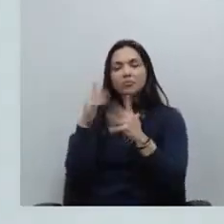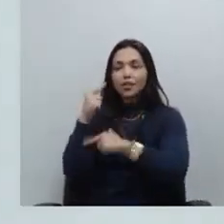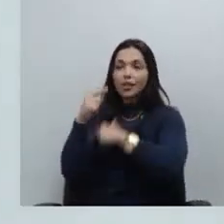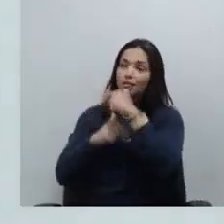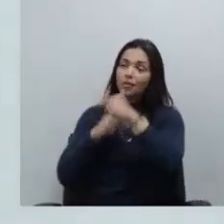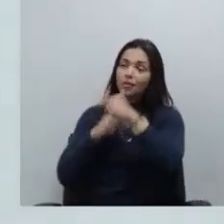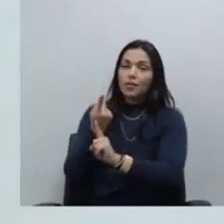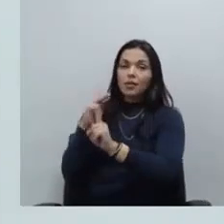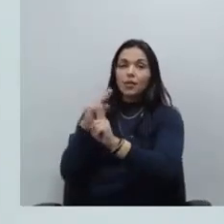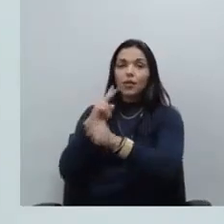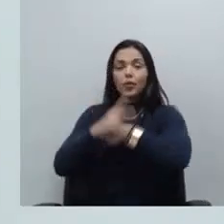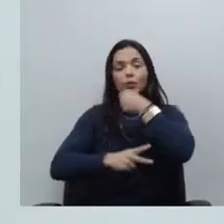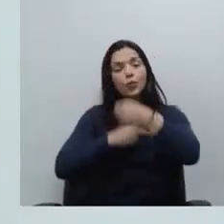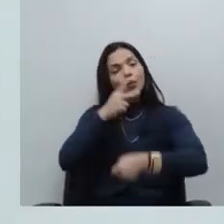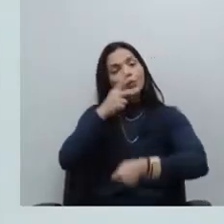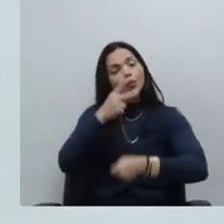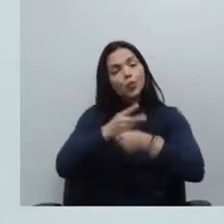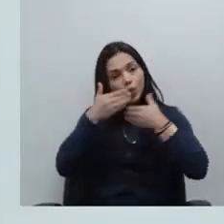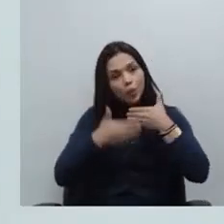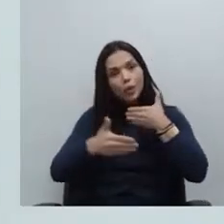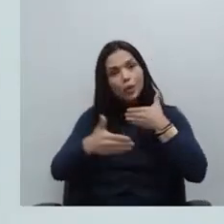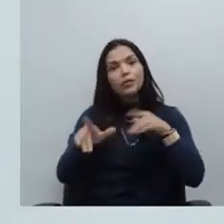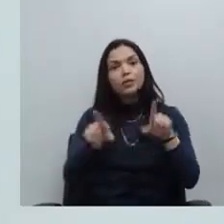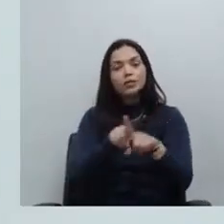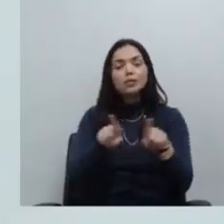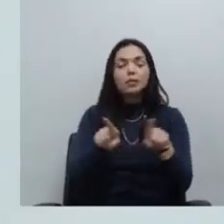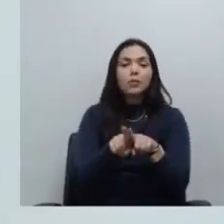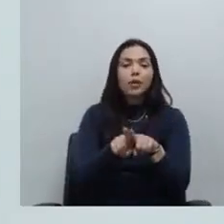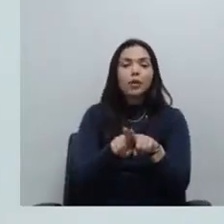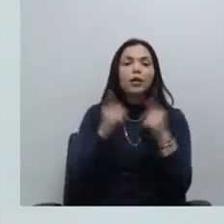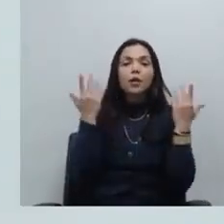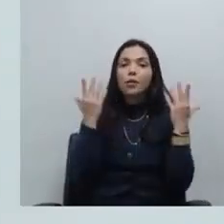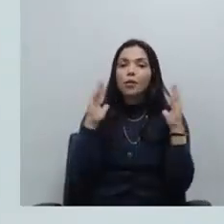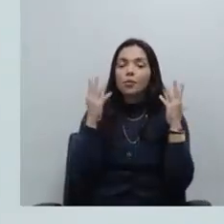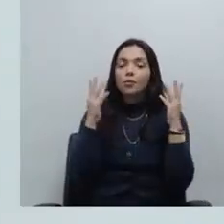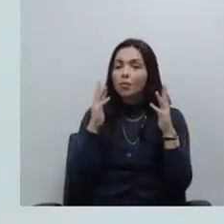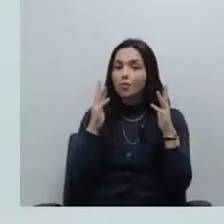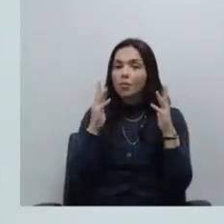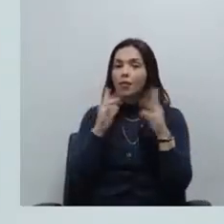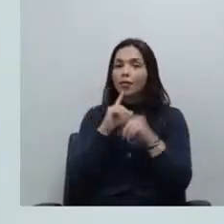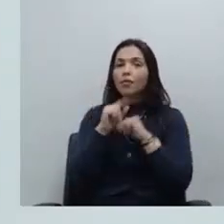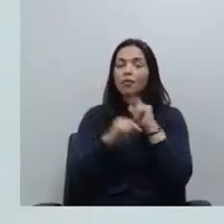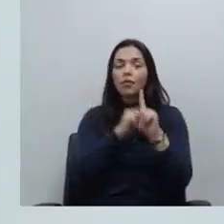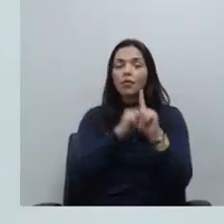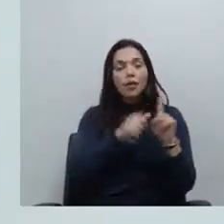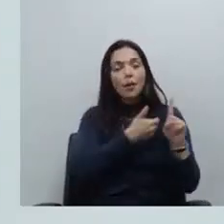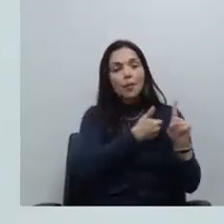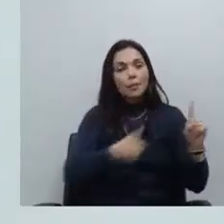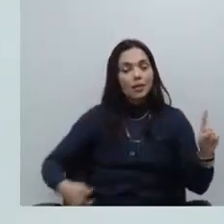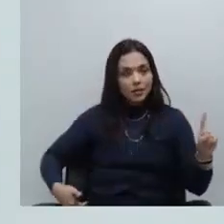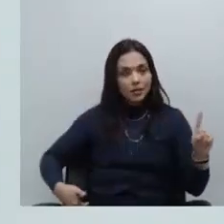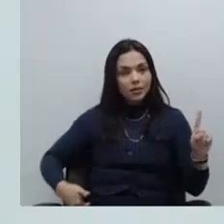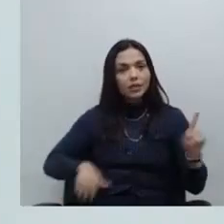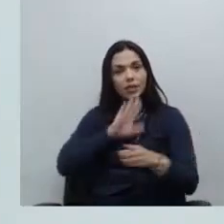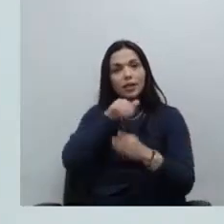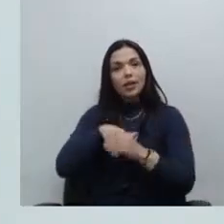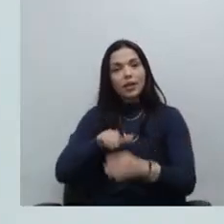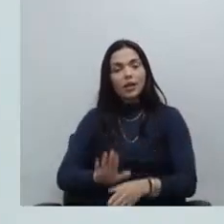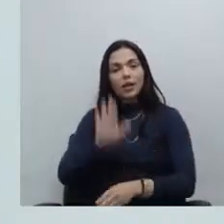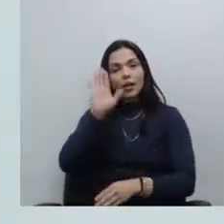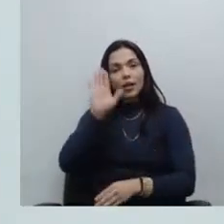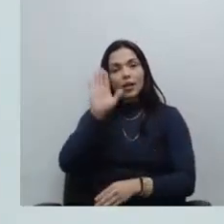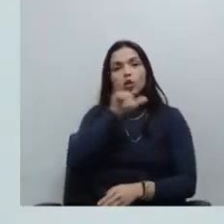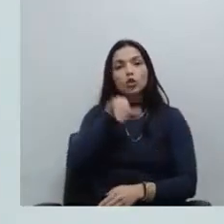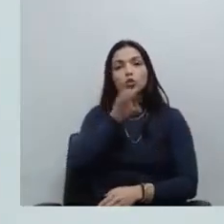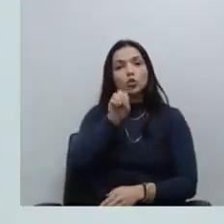instituição e nessa esteira aproveitar para cumprimentar a nossa nova presidenta eleita a Jordana Rolim